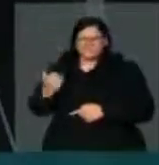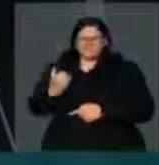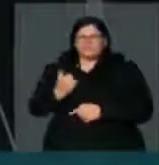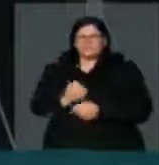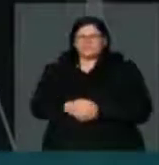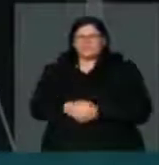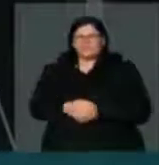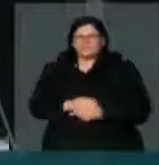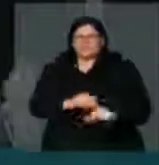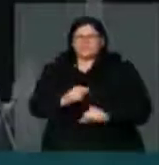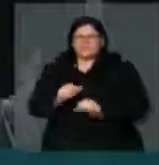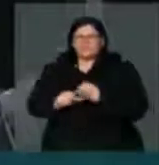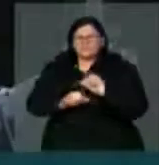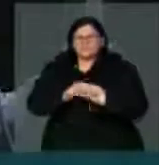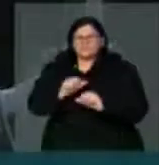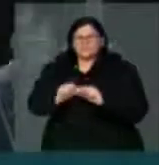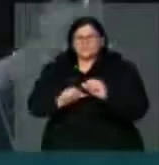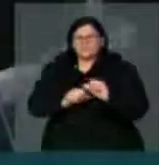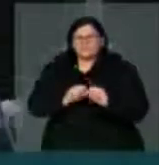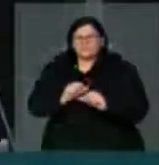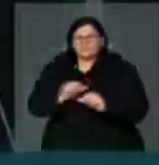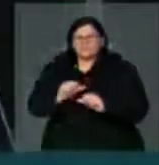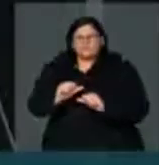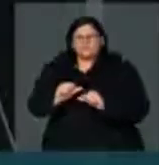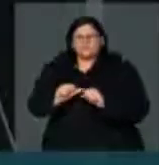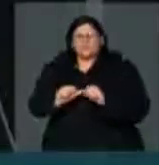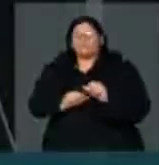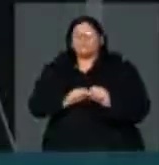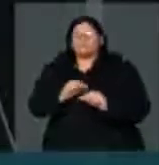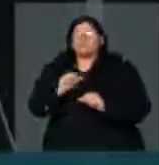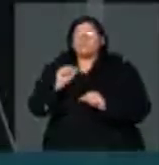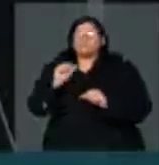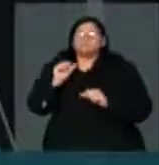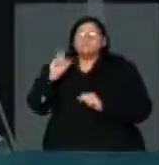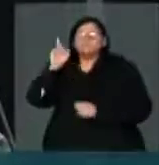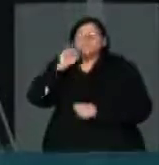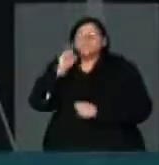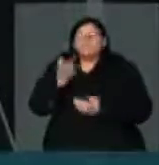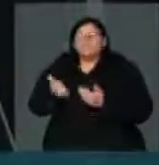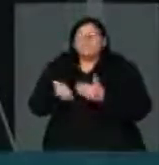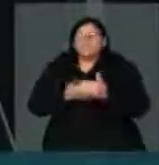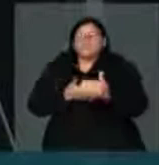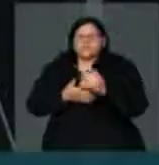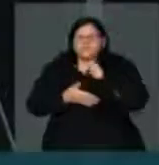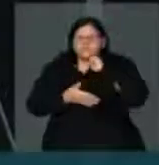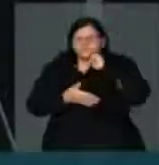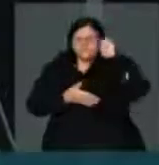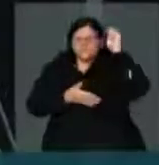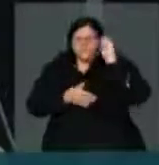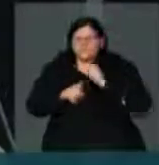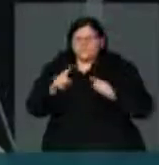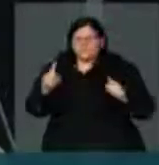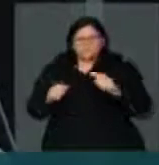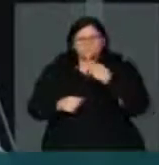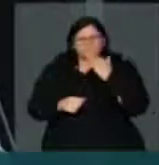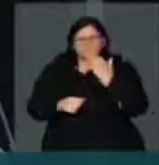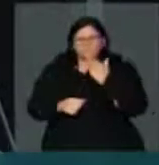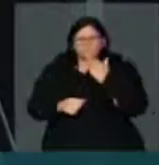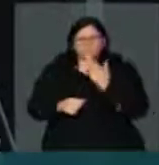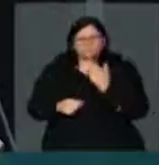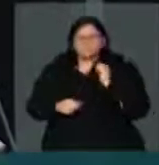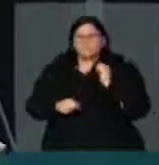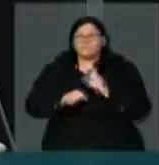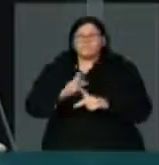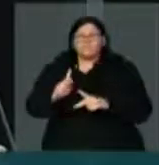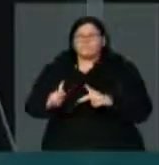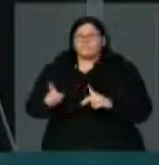começasse em 1º de abril, daí o nome, abril, de abrir, não funcionou. E o povo, sempre sábio, às vezes bem mais